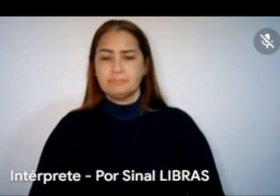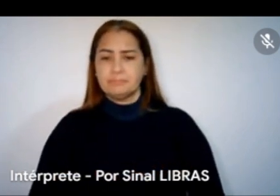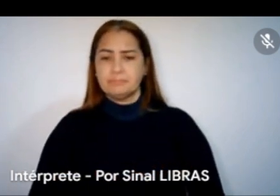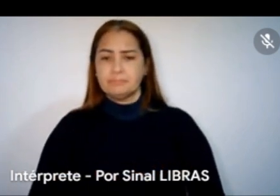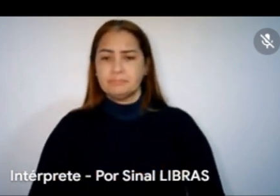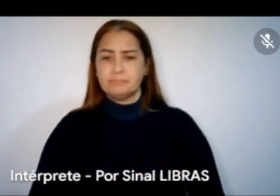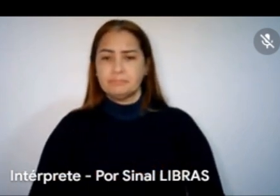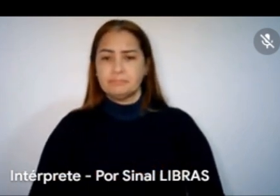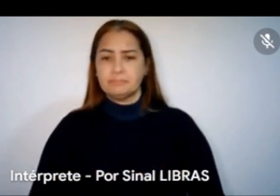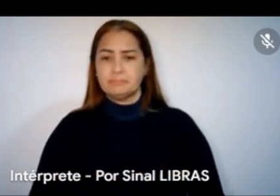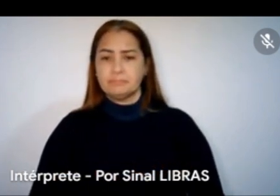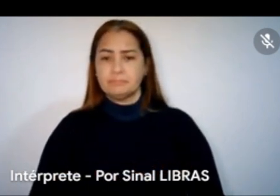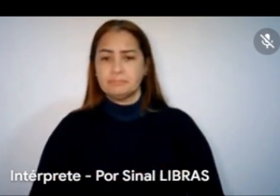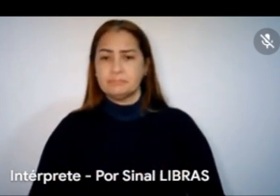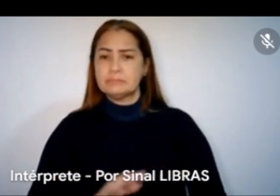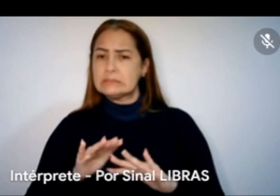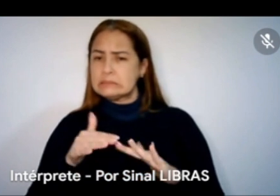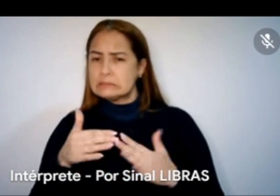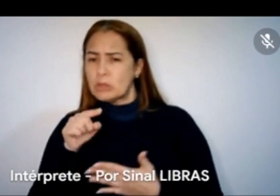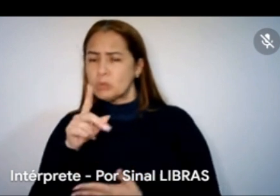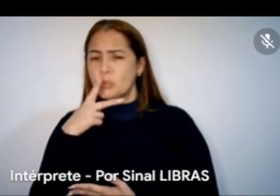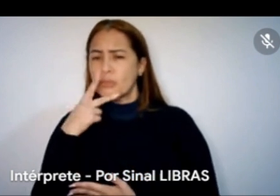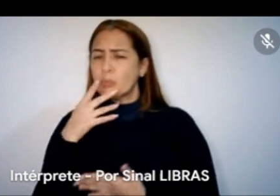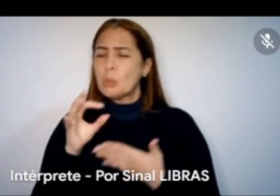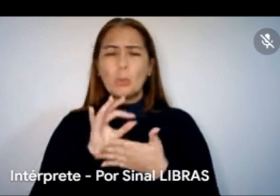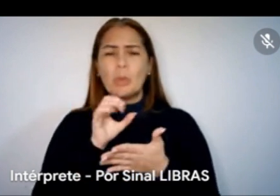O formulário, no caso, está disponível aonde?